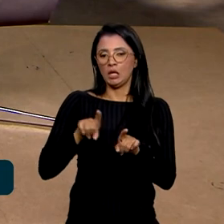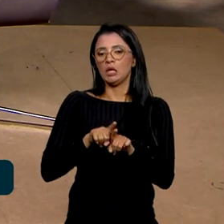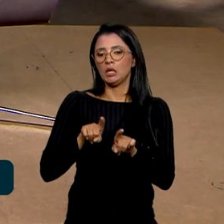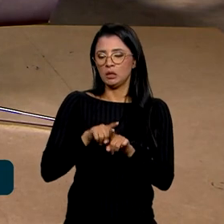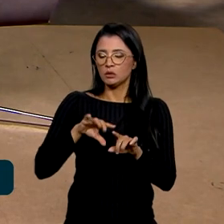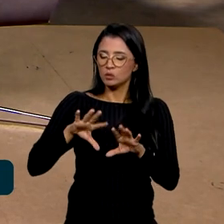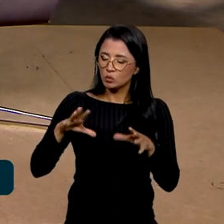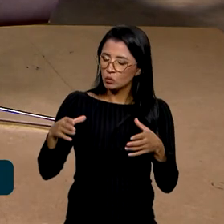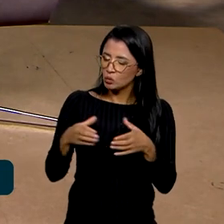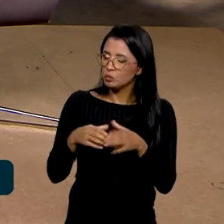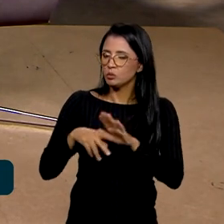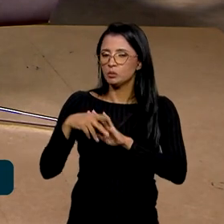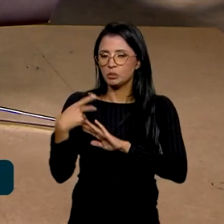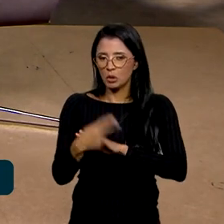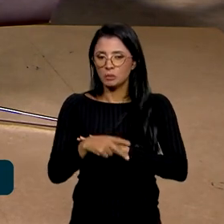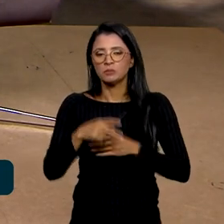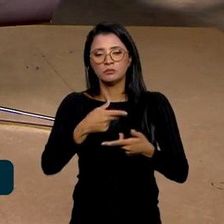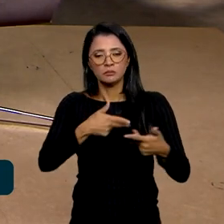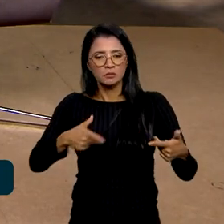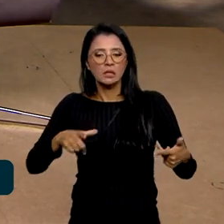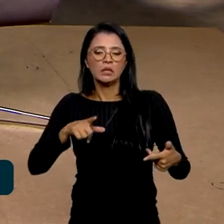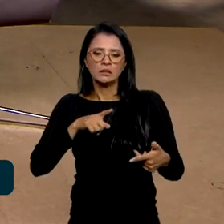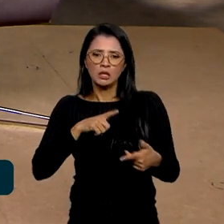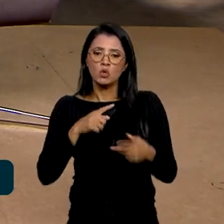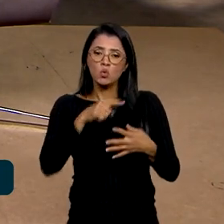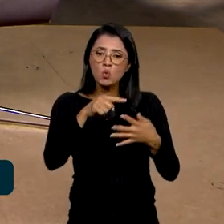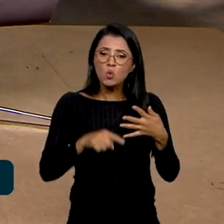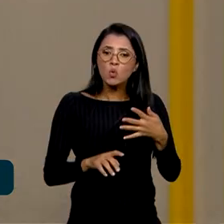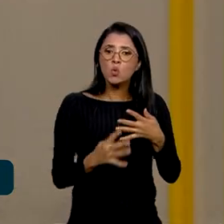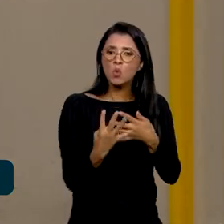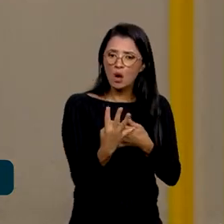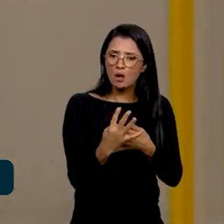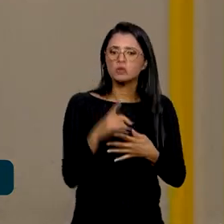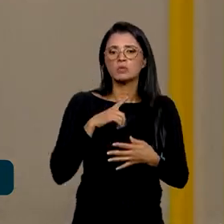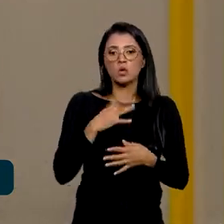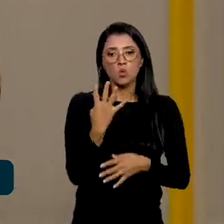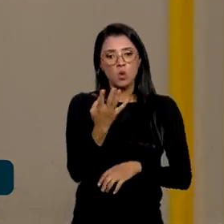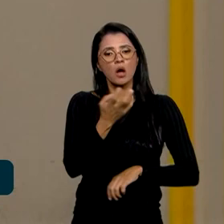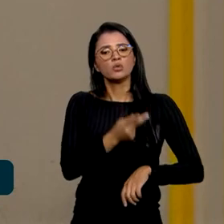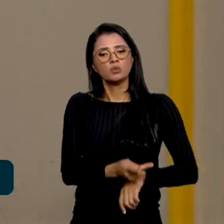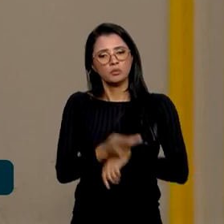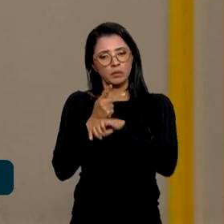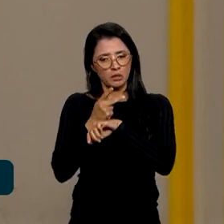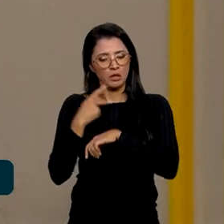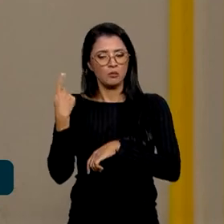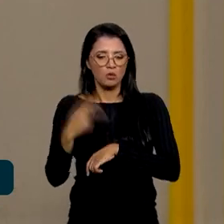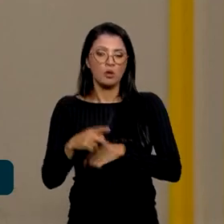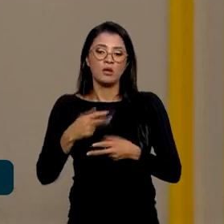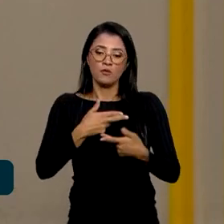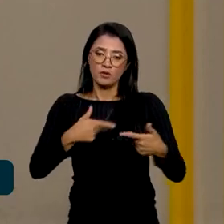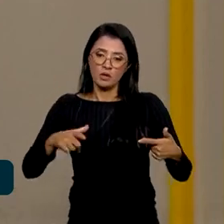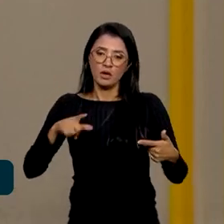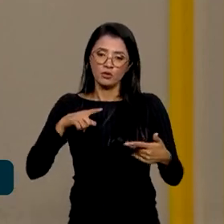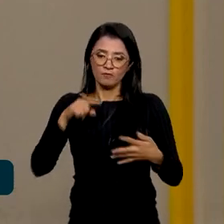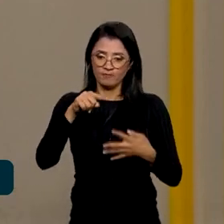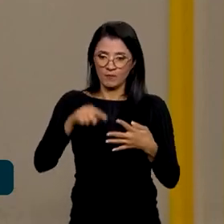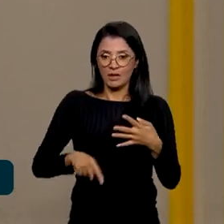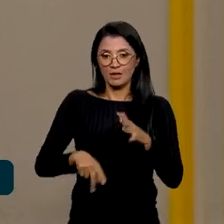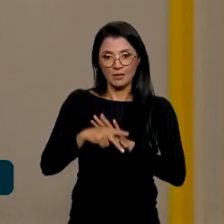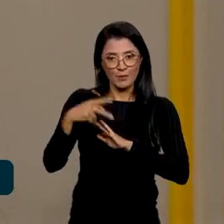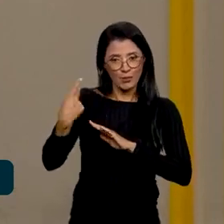Então, só na diversidade que a gente abre quatro categorias, mas são quatro prêmios, e na diversidade a gente tem essas questões